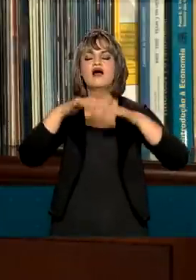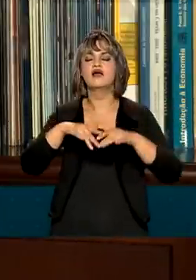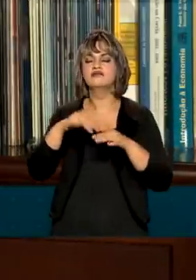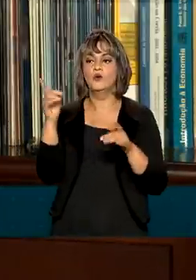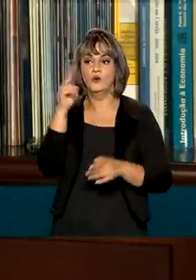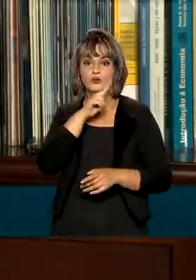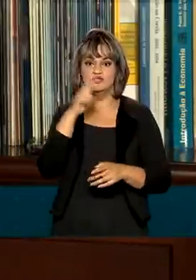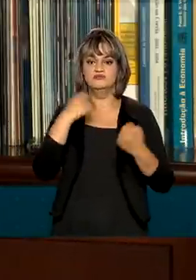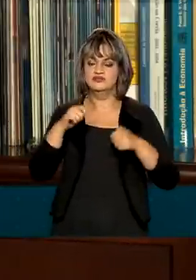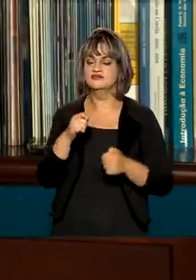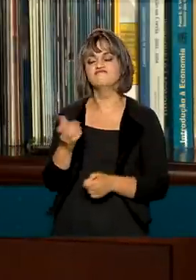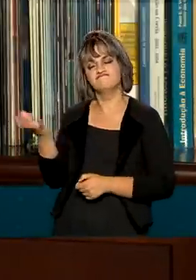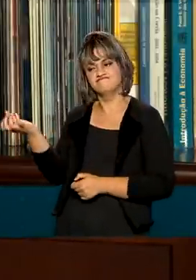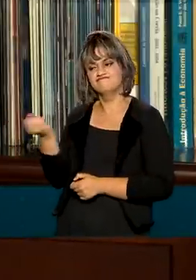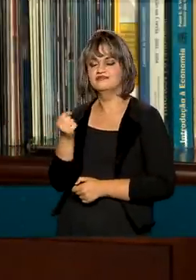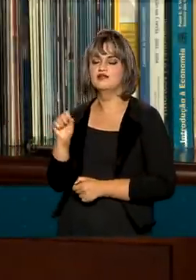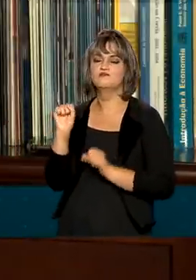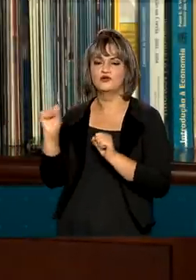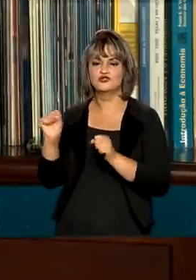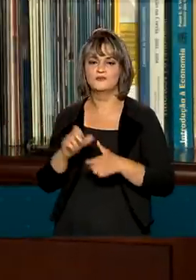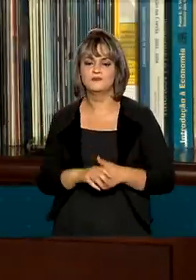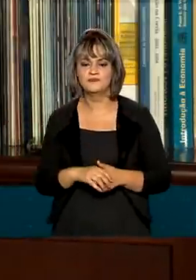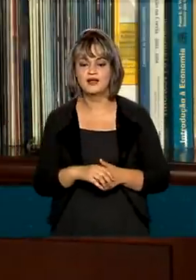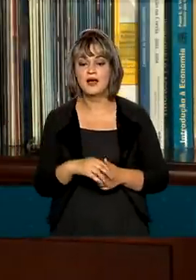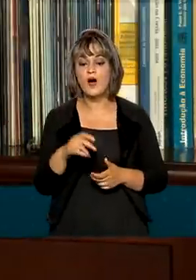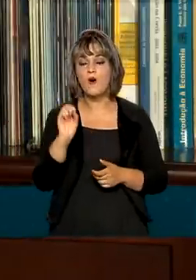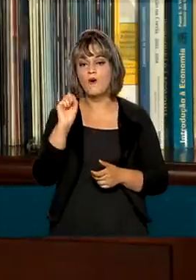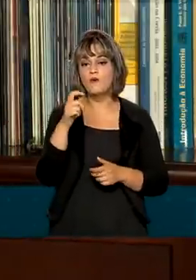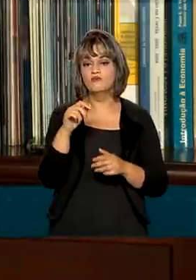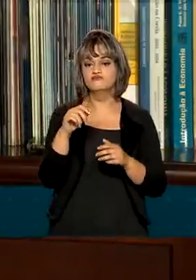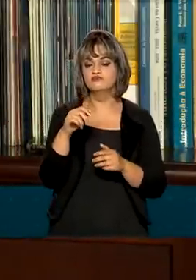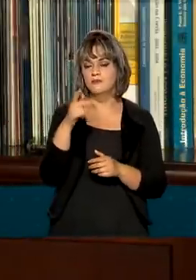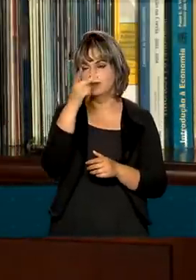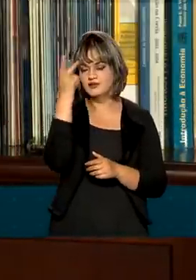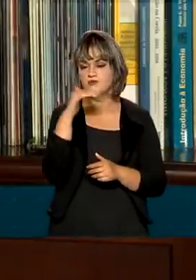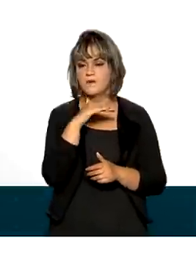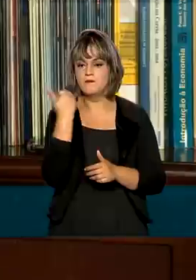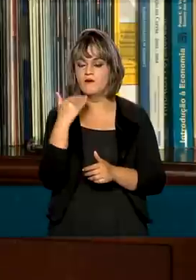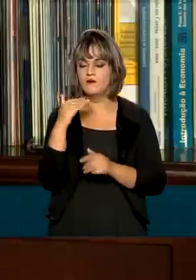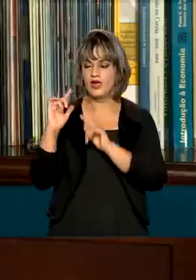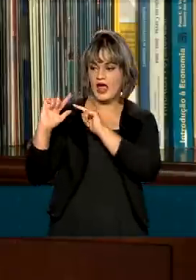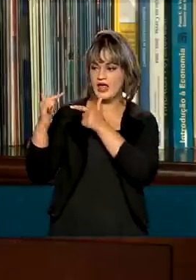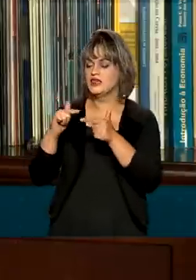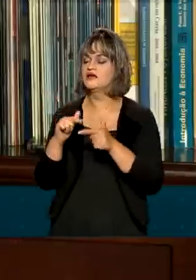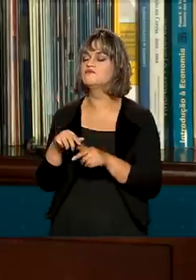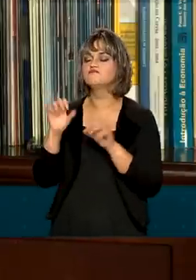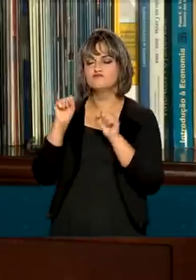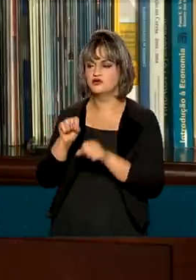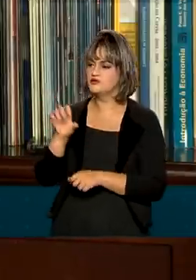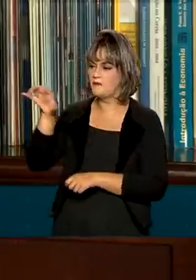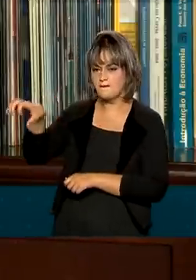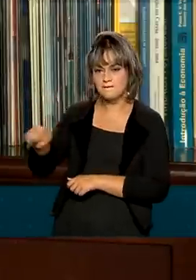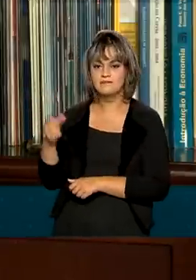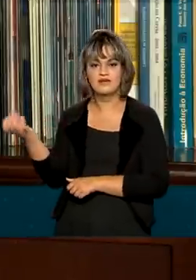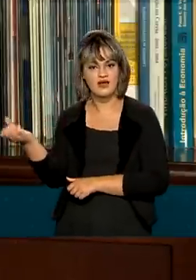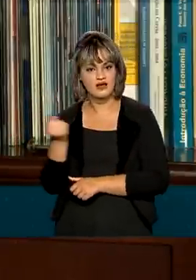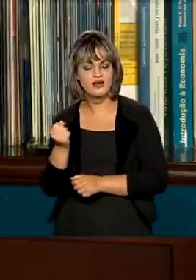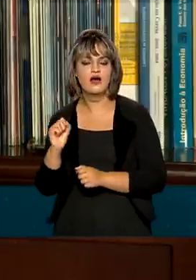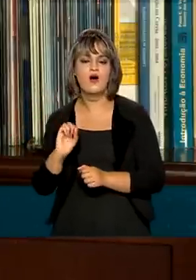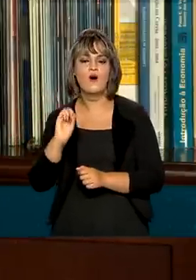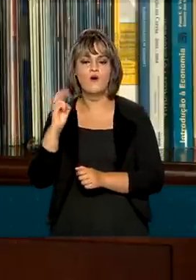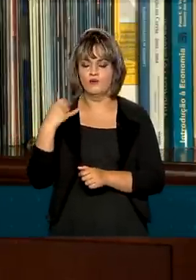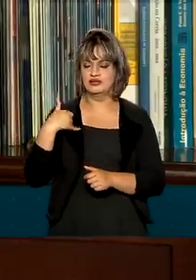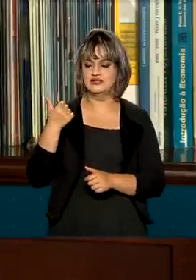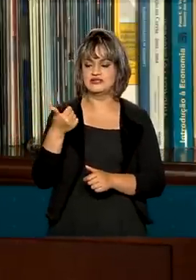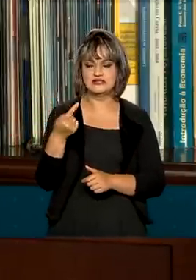outras situações, os herdeiros podem sacar o FGTS ou mesmo após os